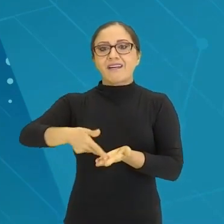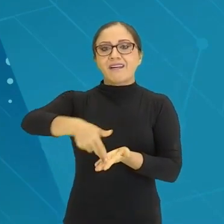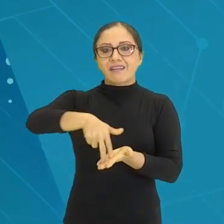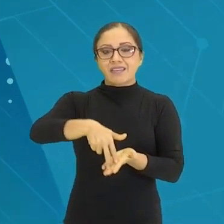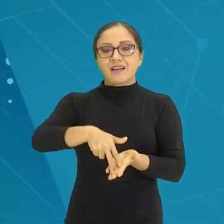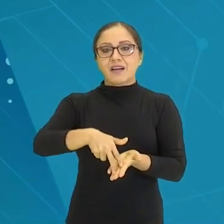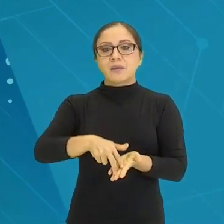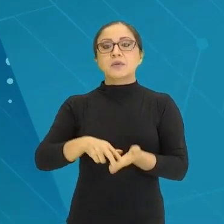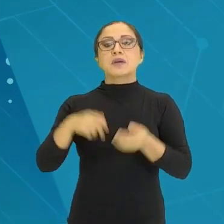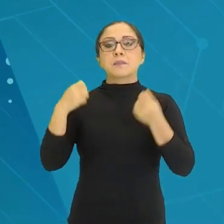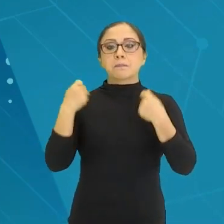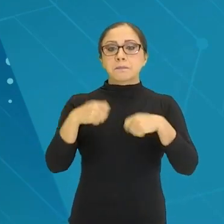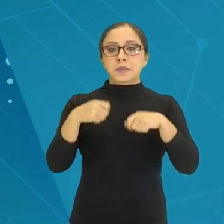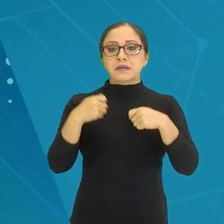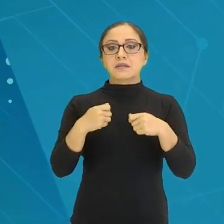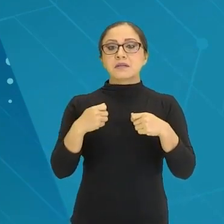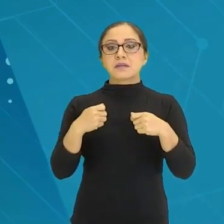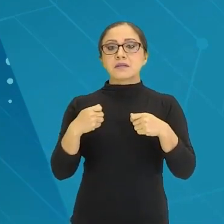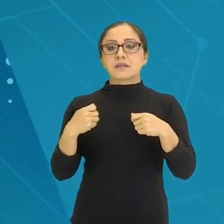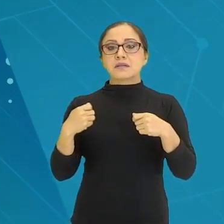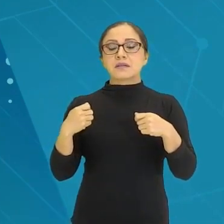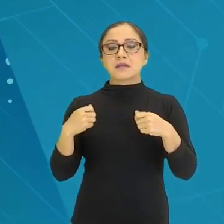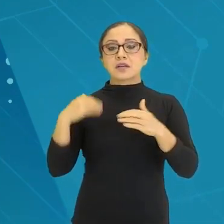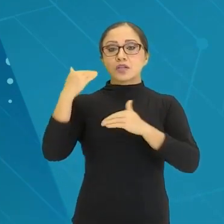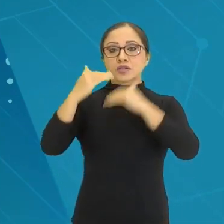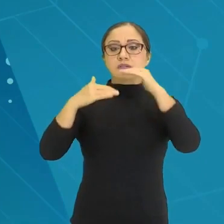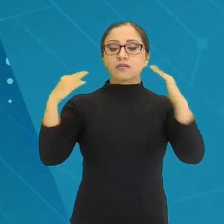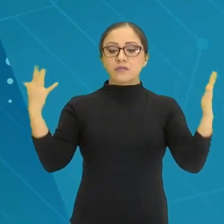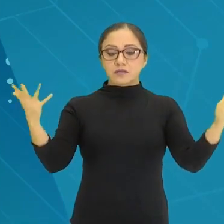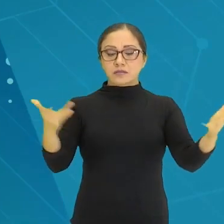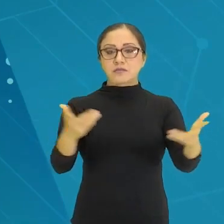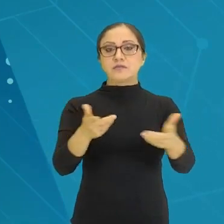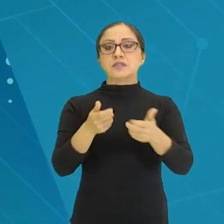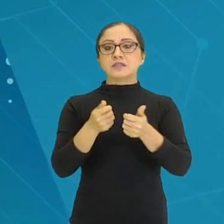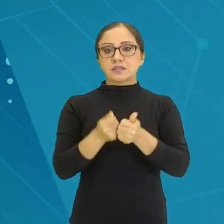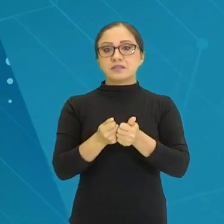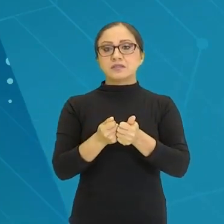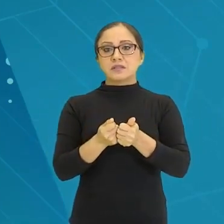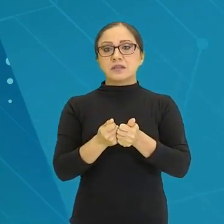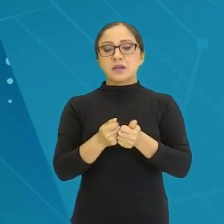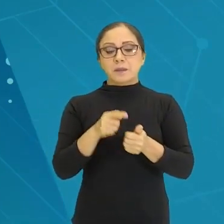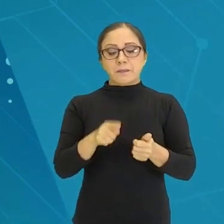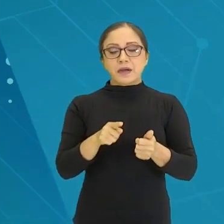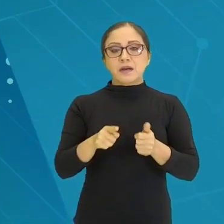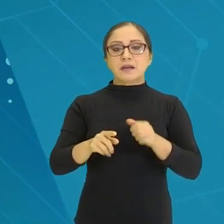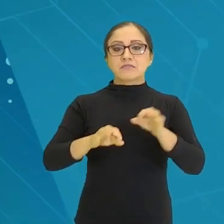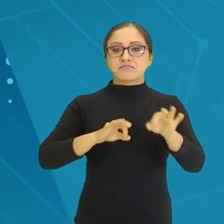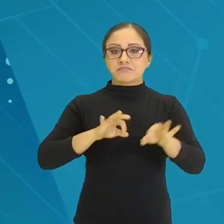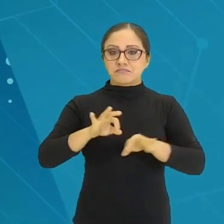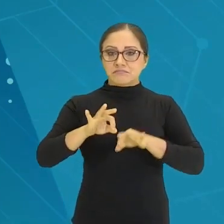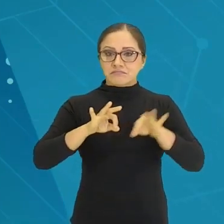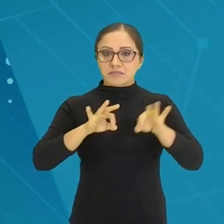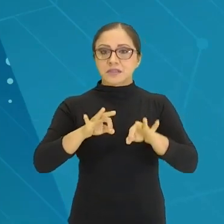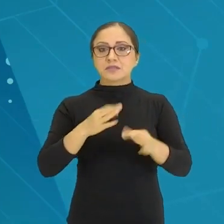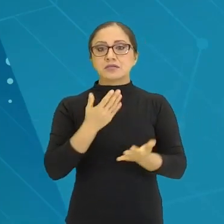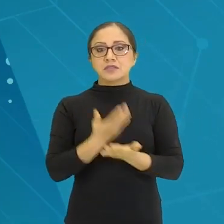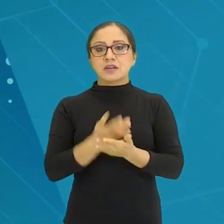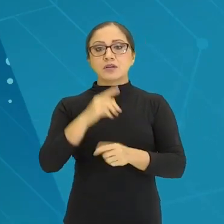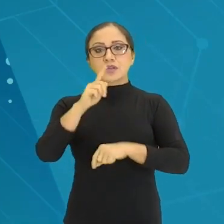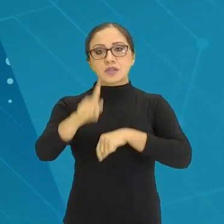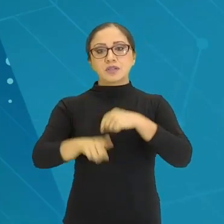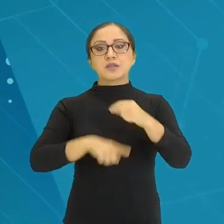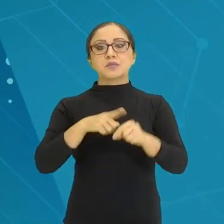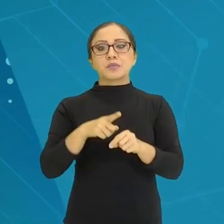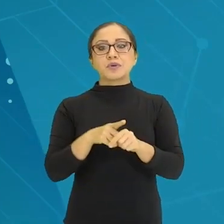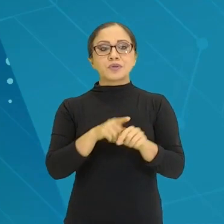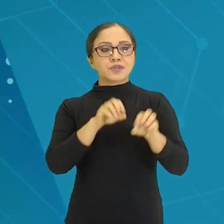competência para construir planos de aula e aplicar esses planos de aula com as minhas turmas na